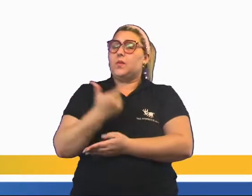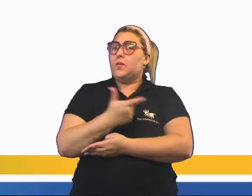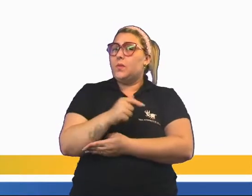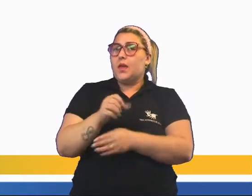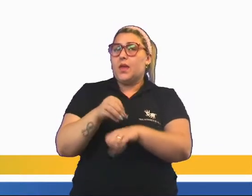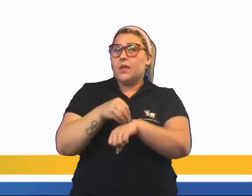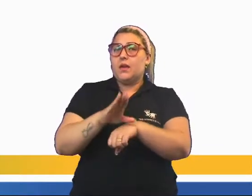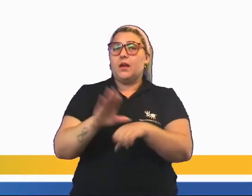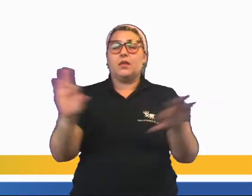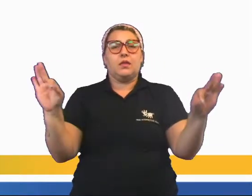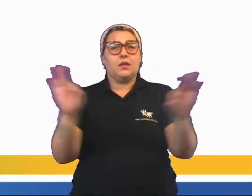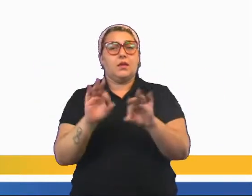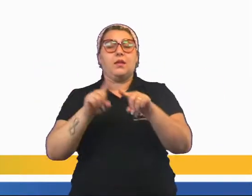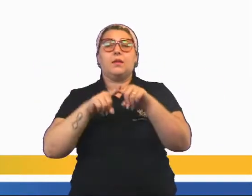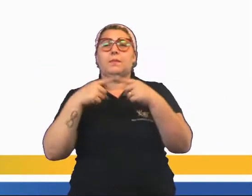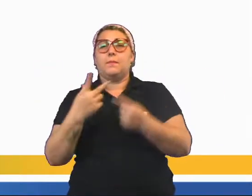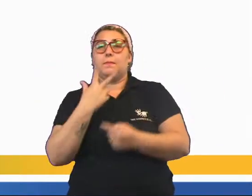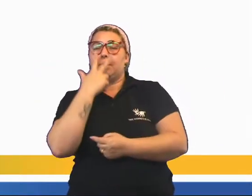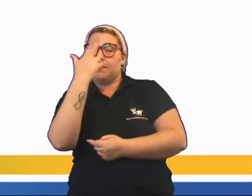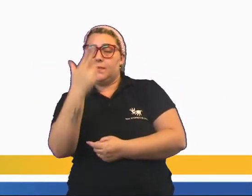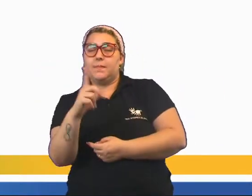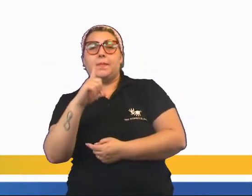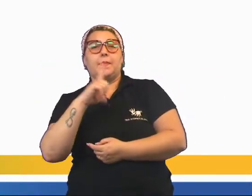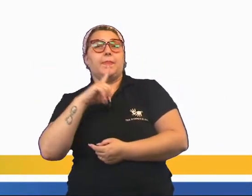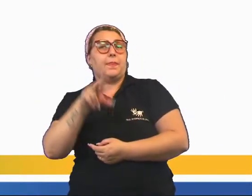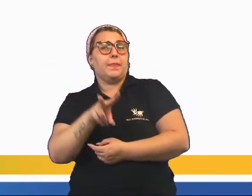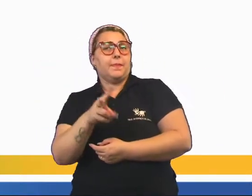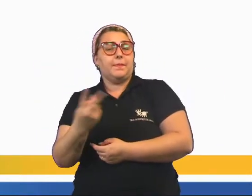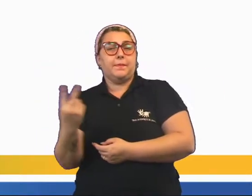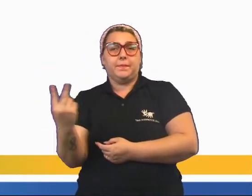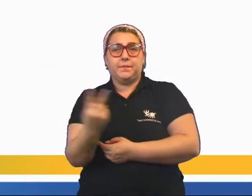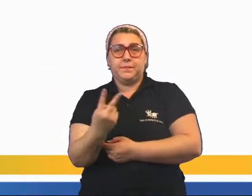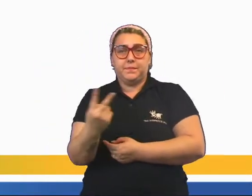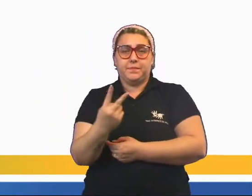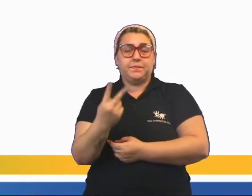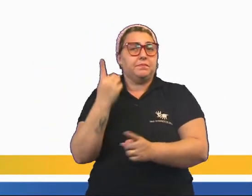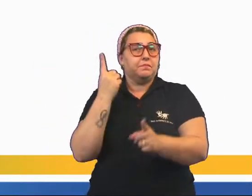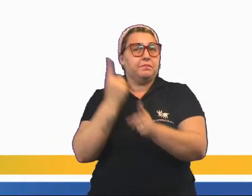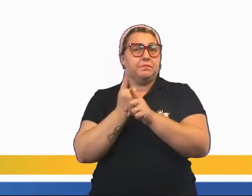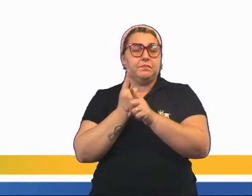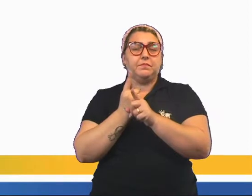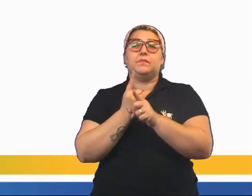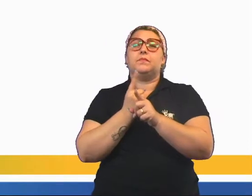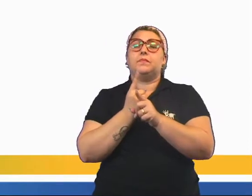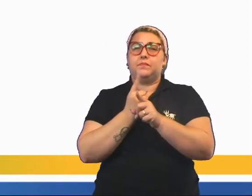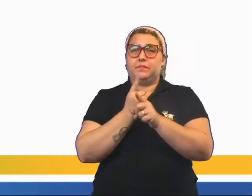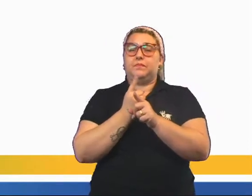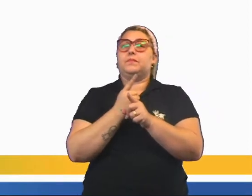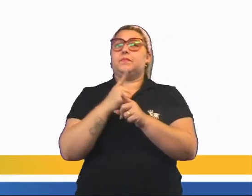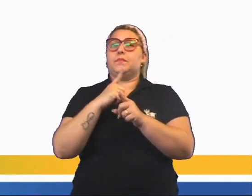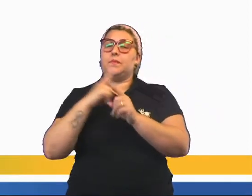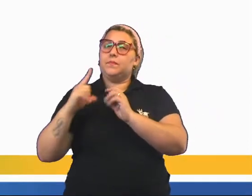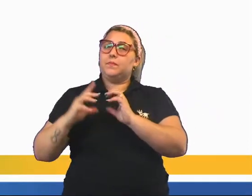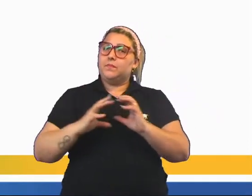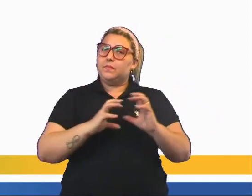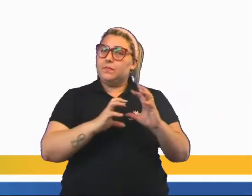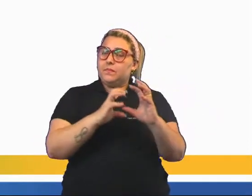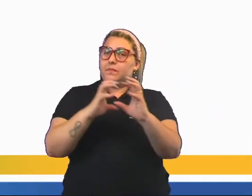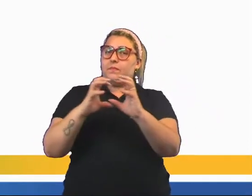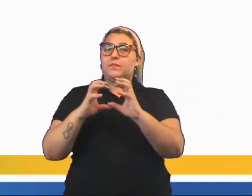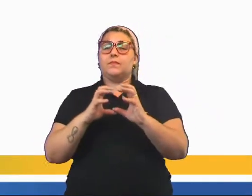dele. E aí, parece que há uma contradição entre as duas, elas não se encontram, e aí há uma briga.